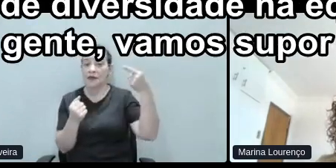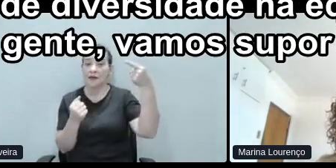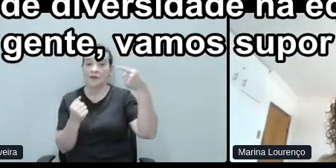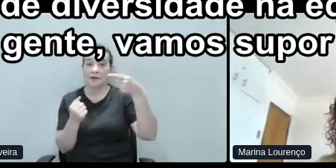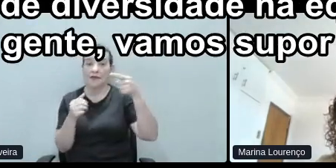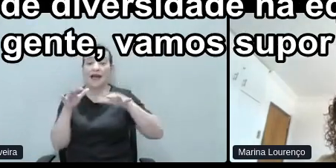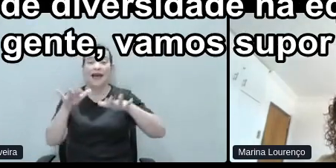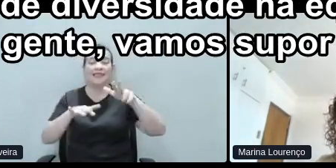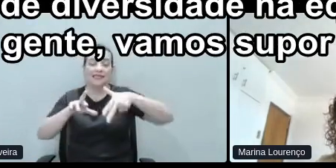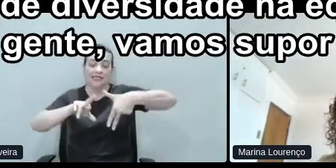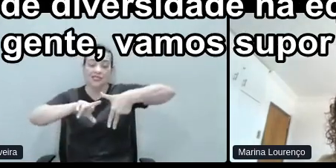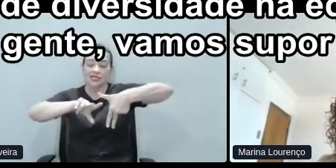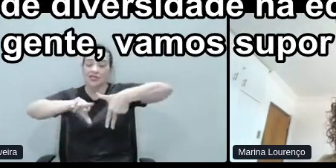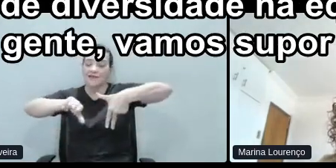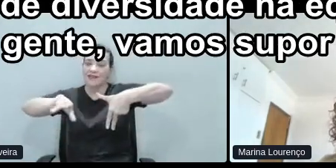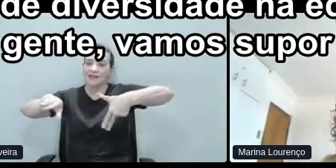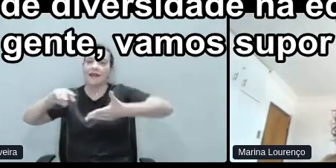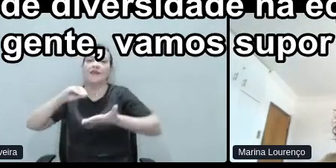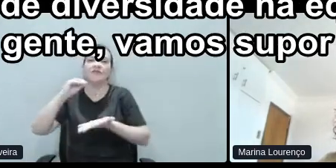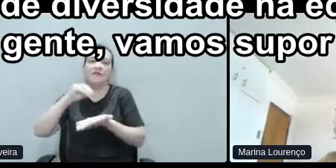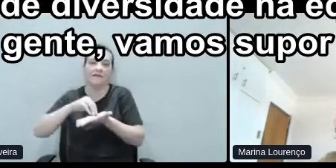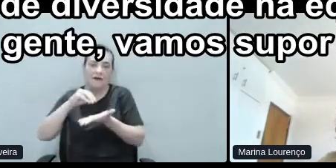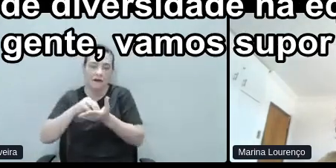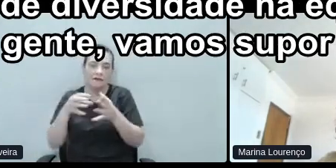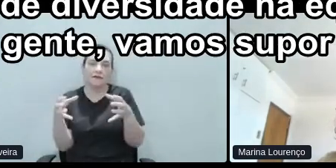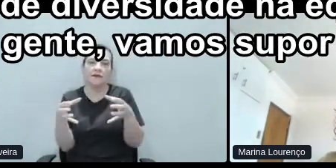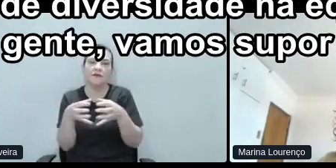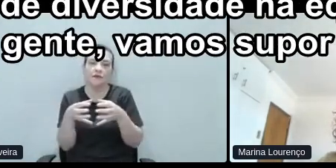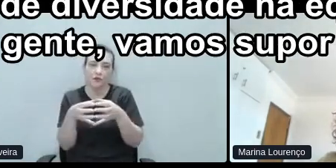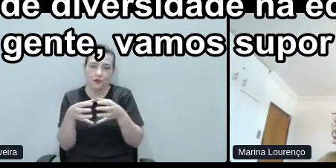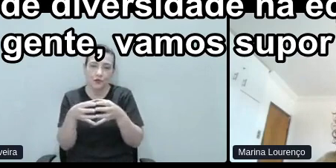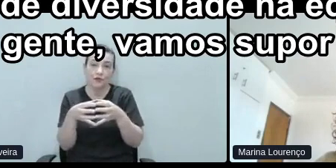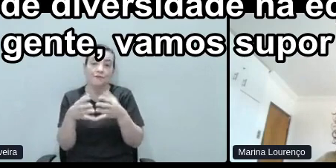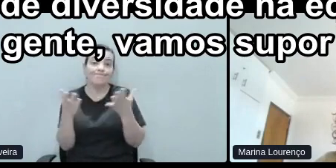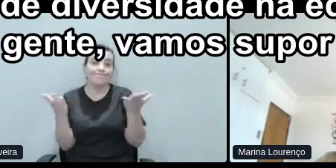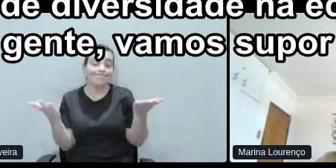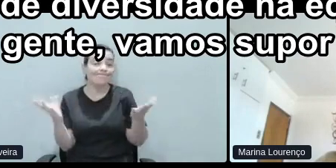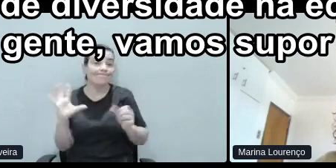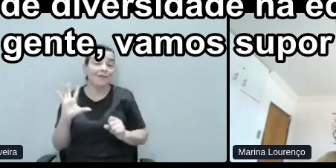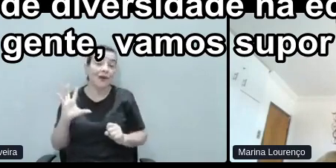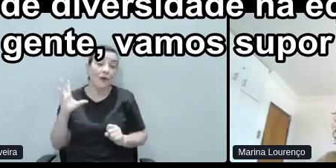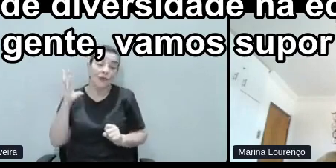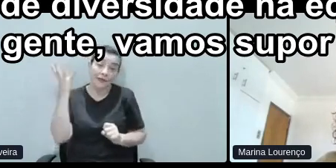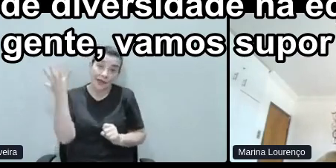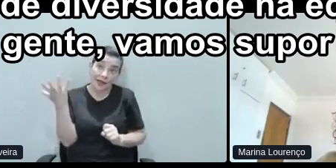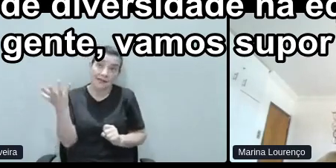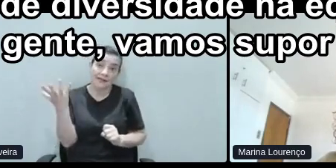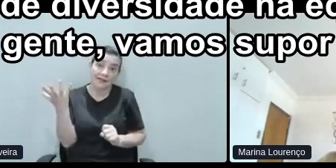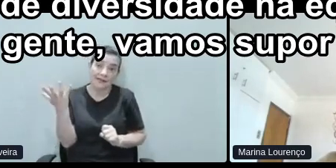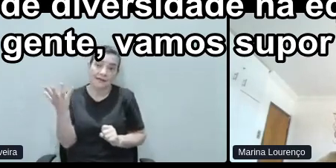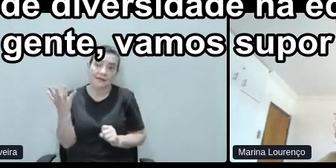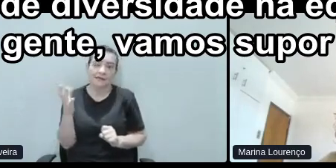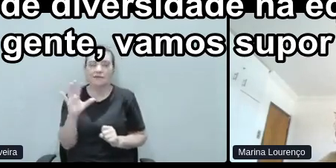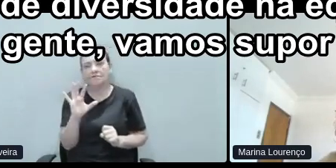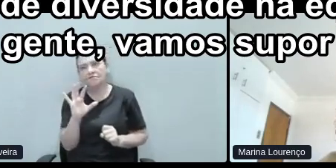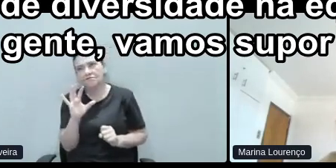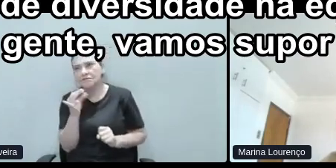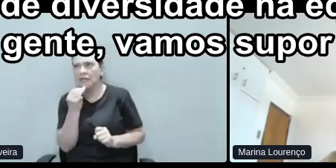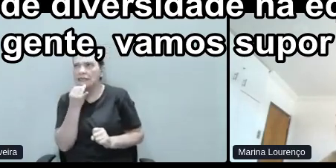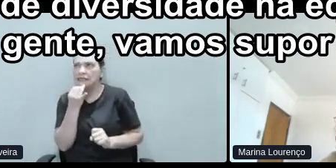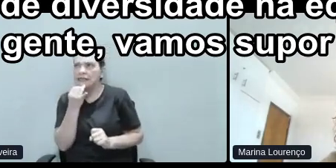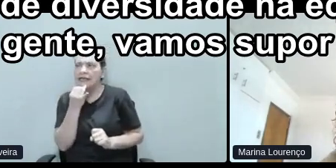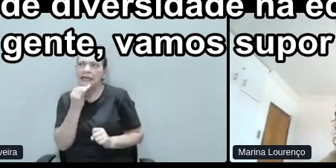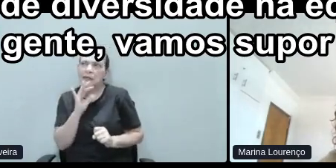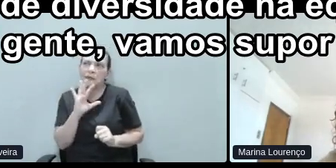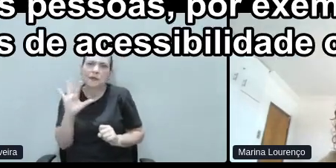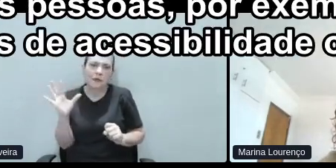diversidade na equipe. Ou seja, quando a gente, vamos supor que